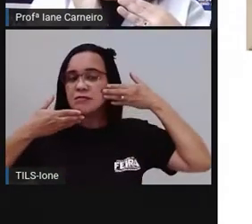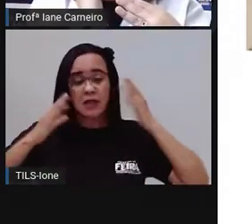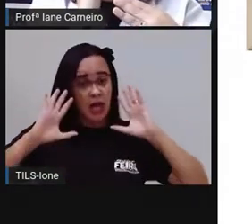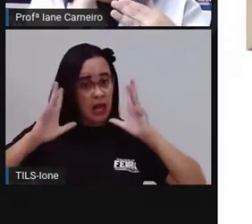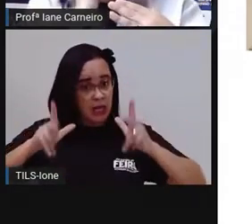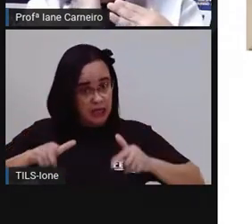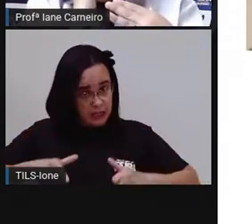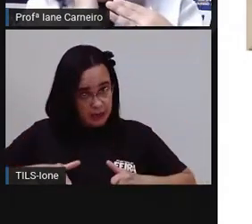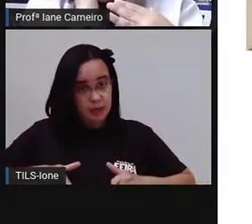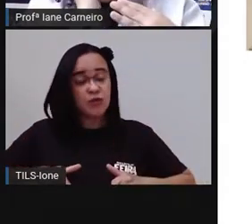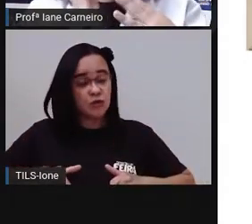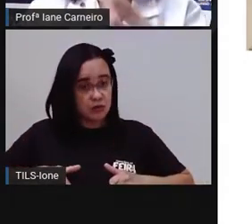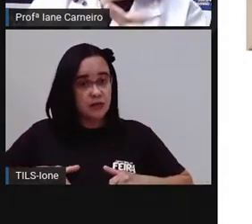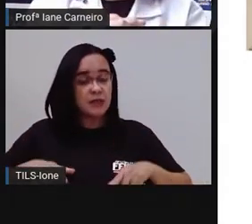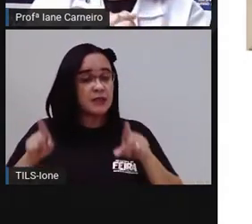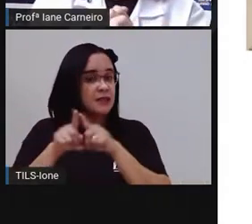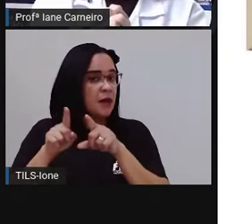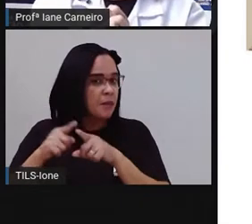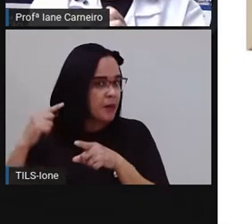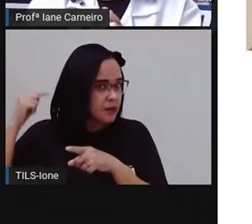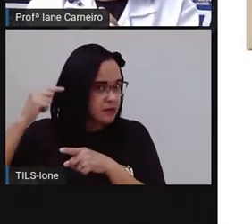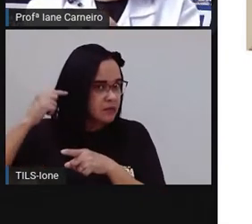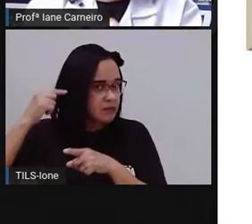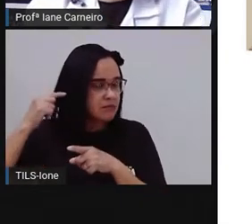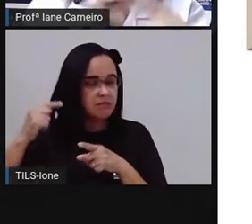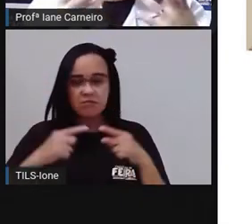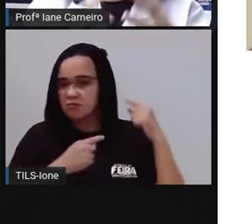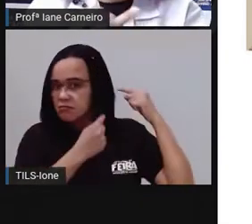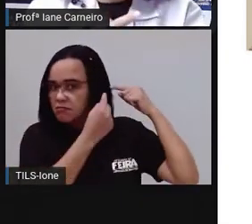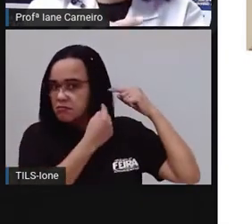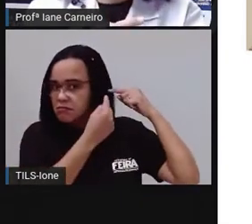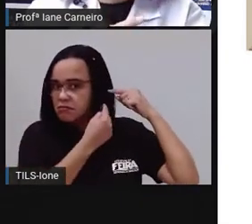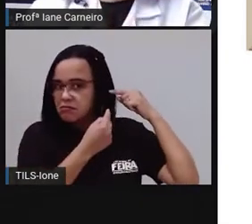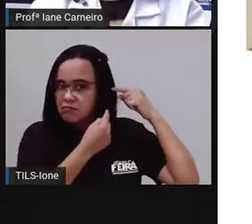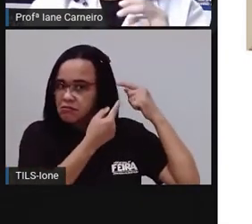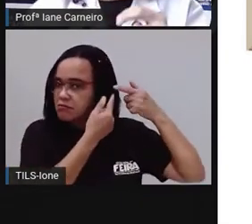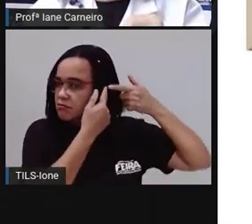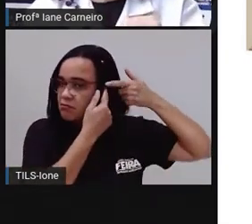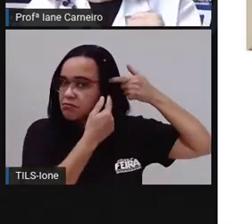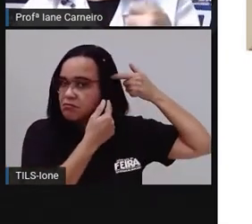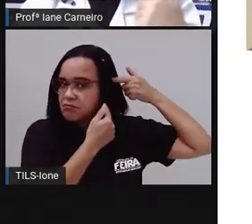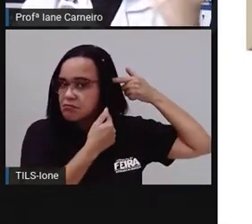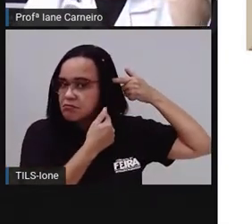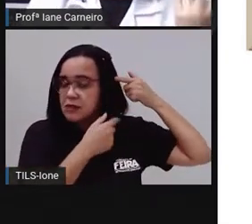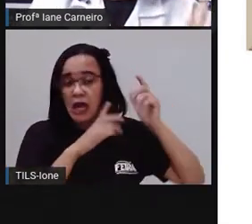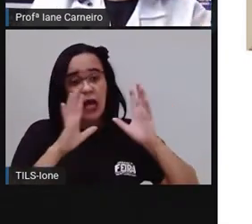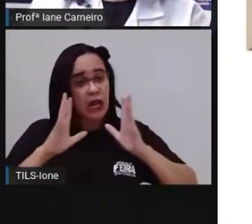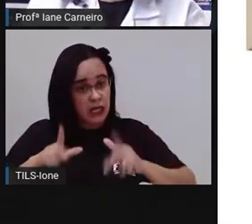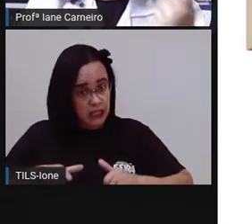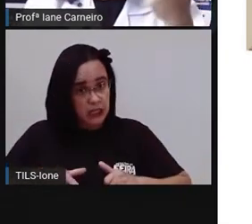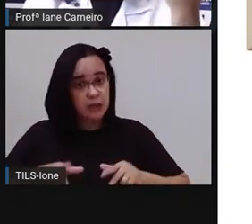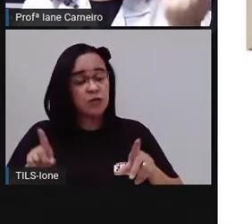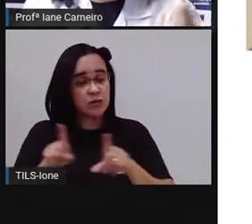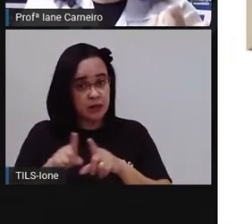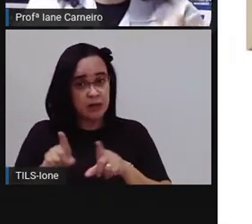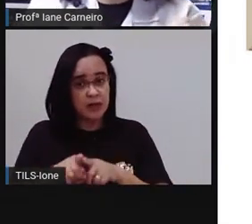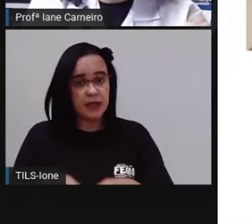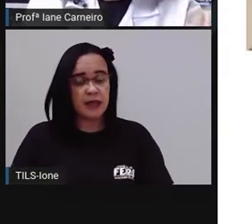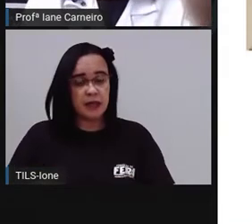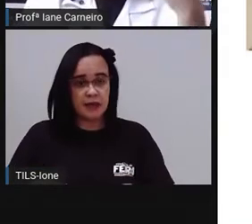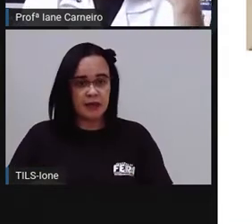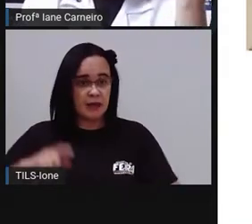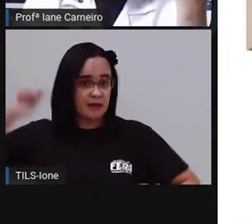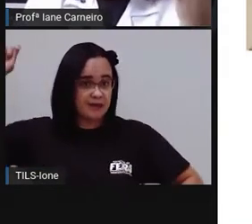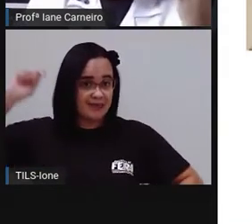limpar a orelha aqui atrás. Então o algodão é bem útil. A Pró falou também da toalha.